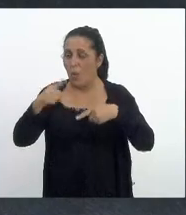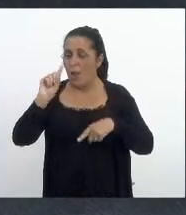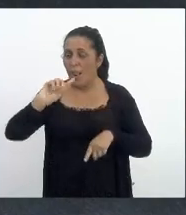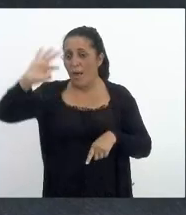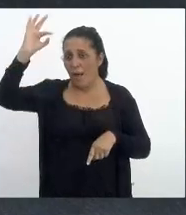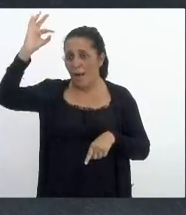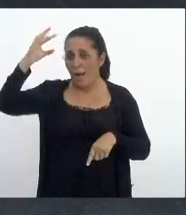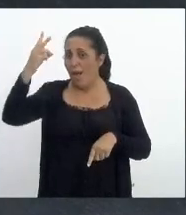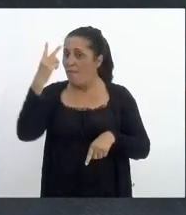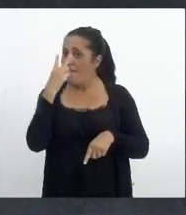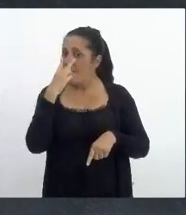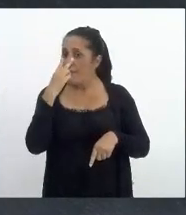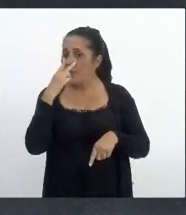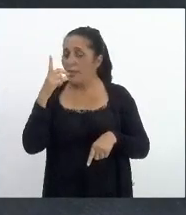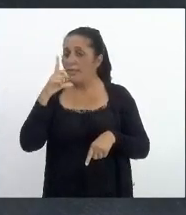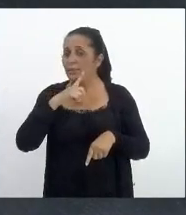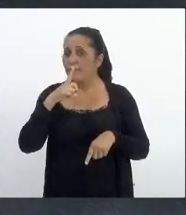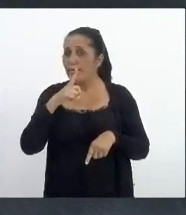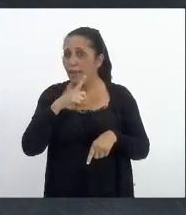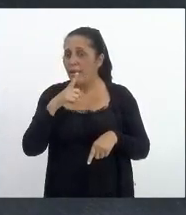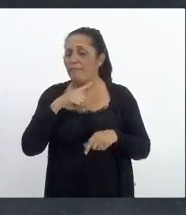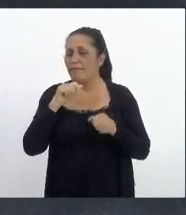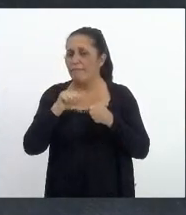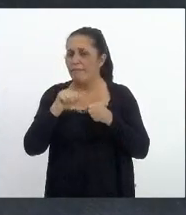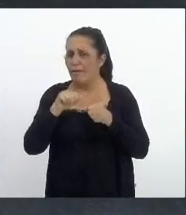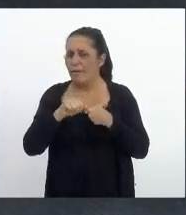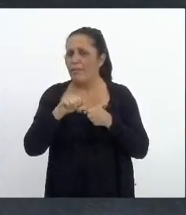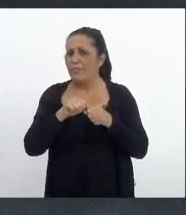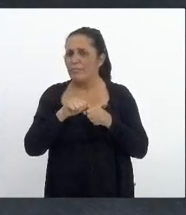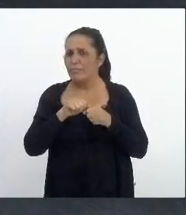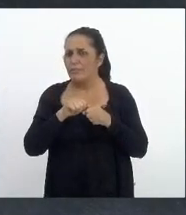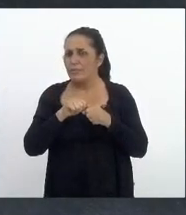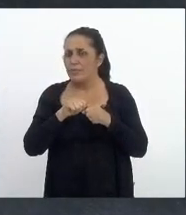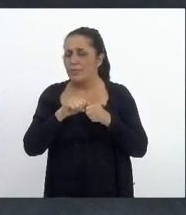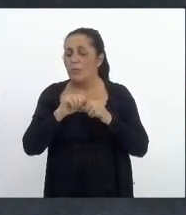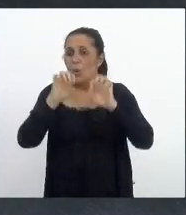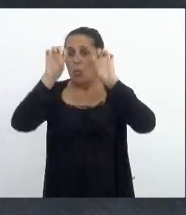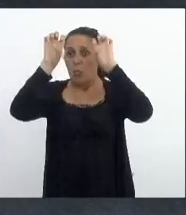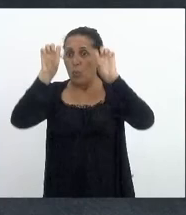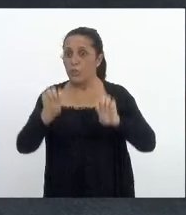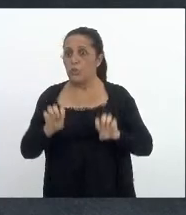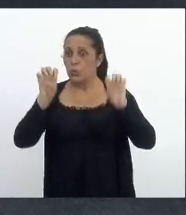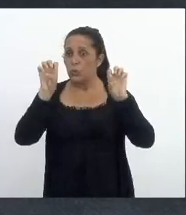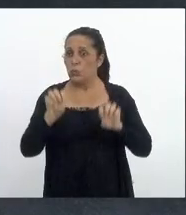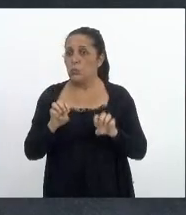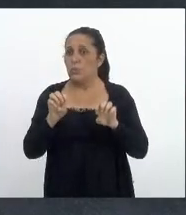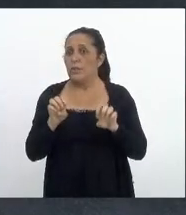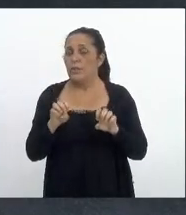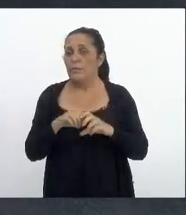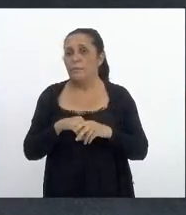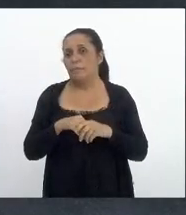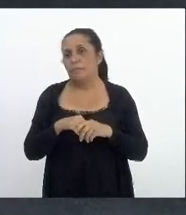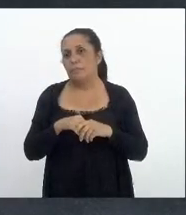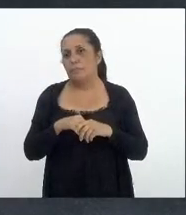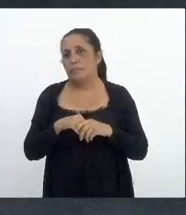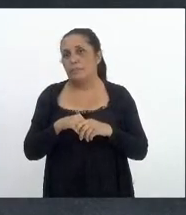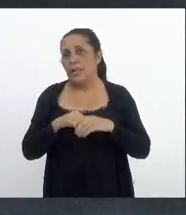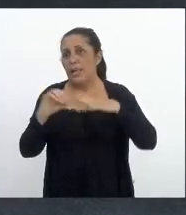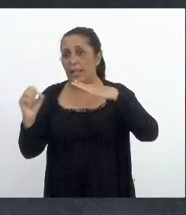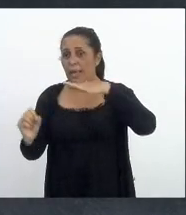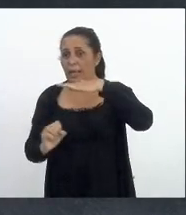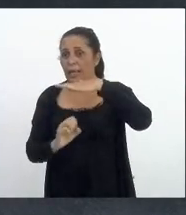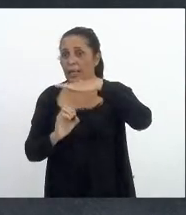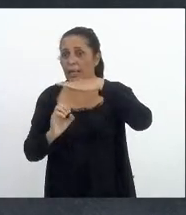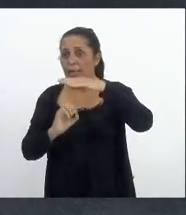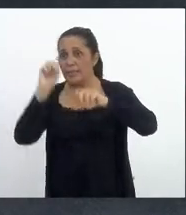liquidado a estrutura oca oca do da indústria